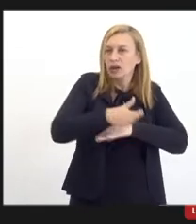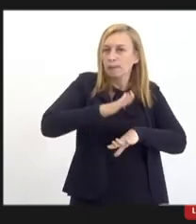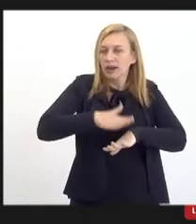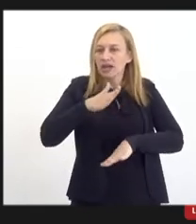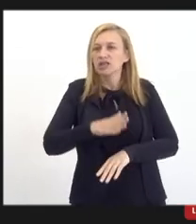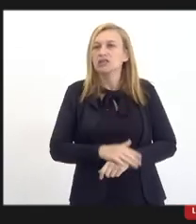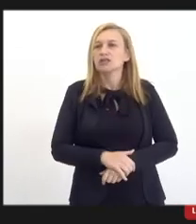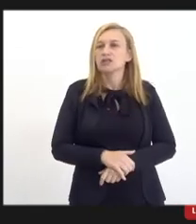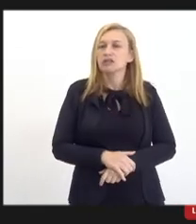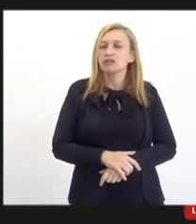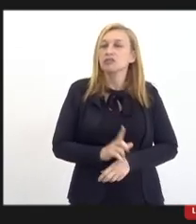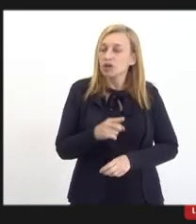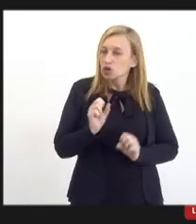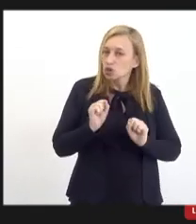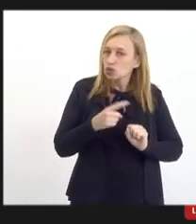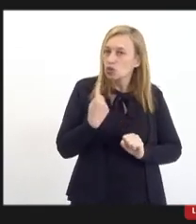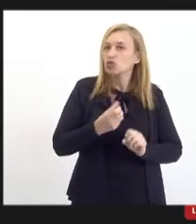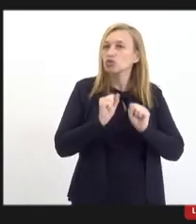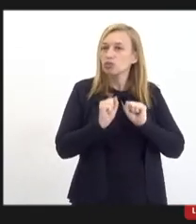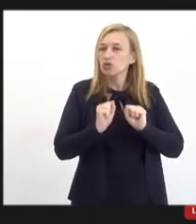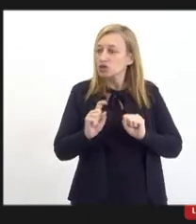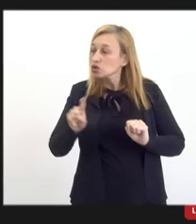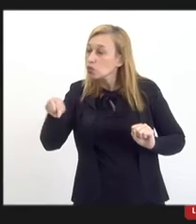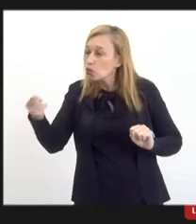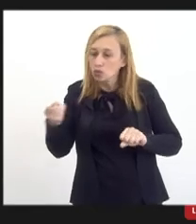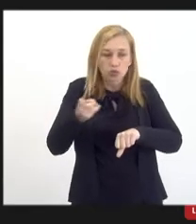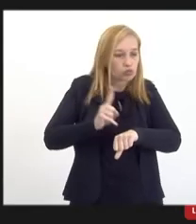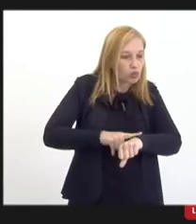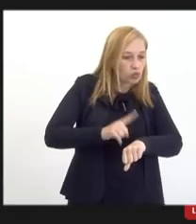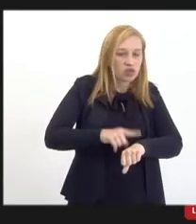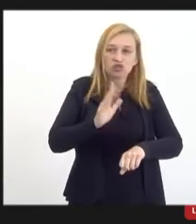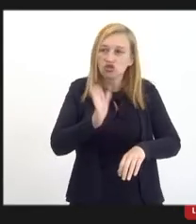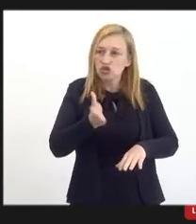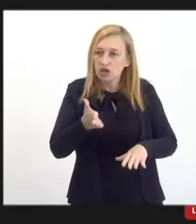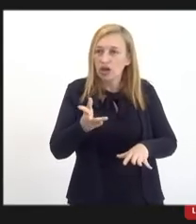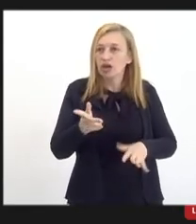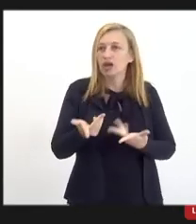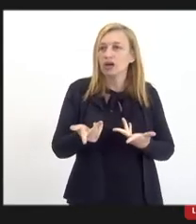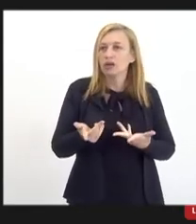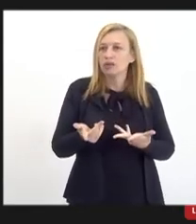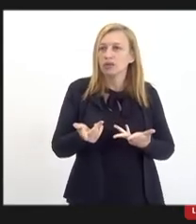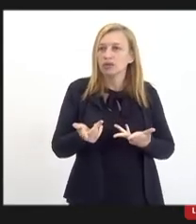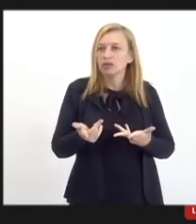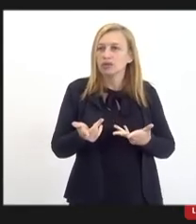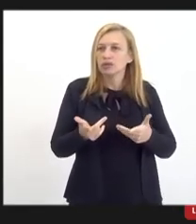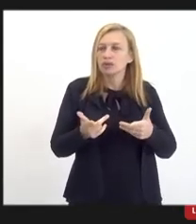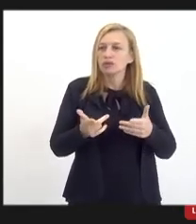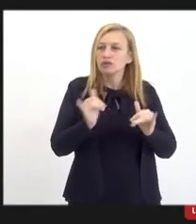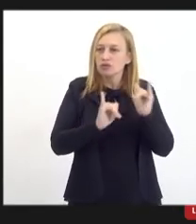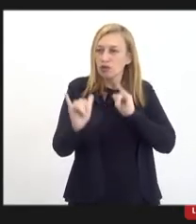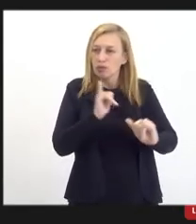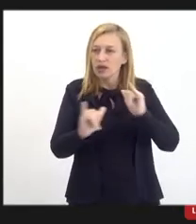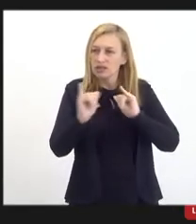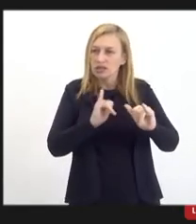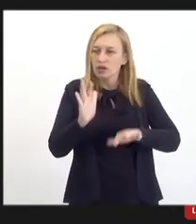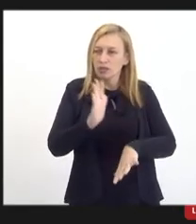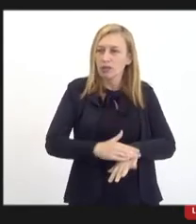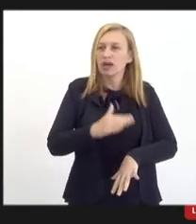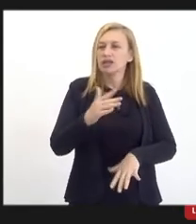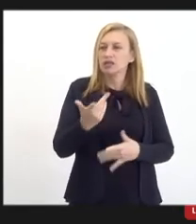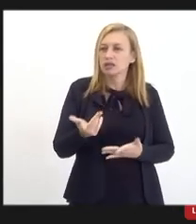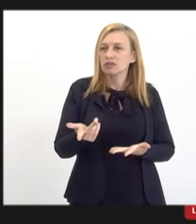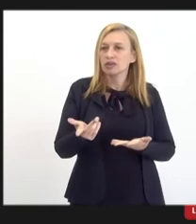para que a gente possa em outro momento já até estar trazendo mais informações daquilo que